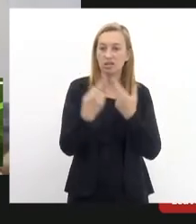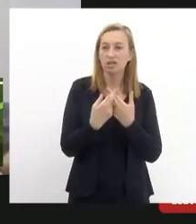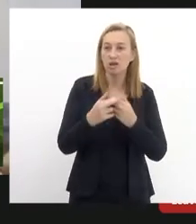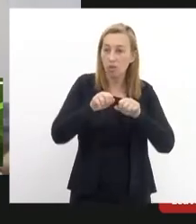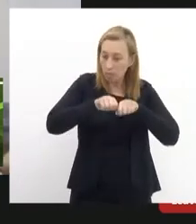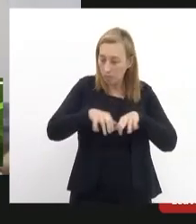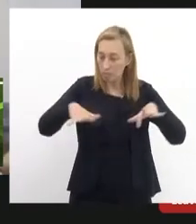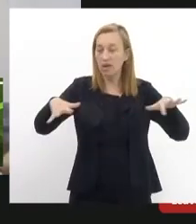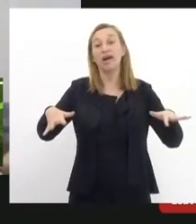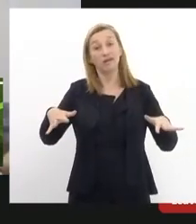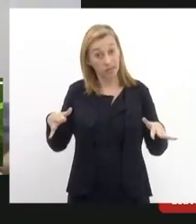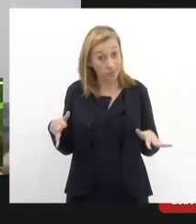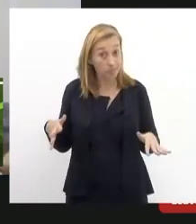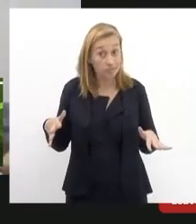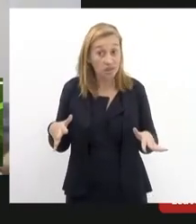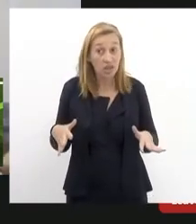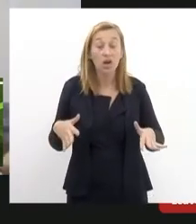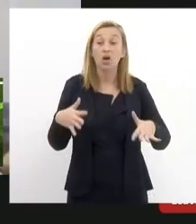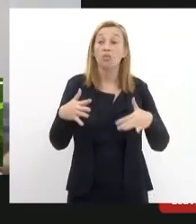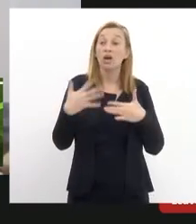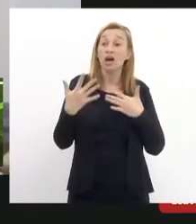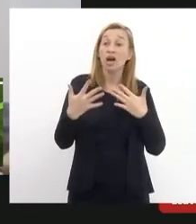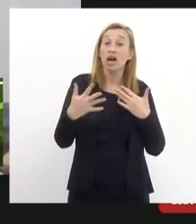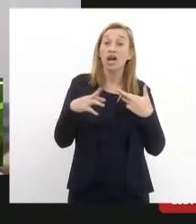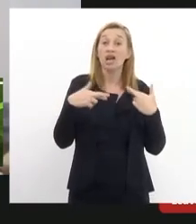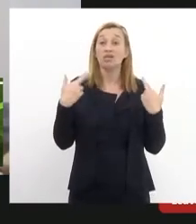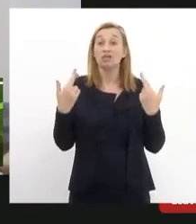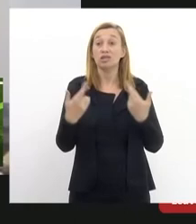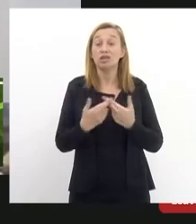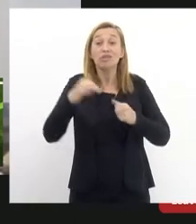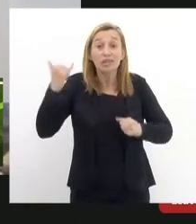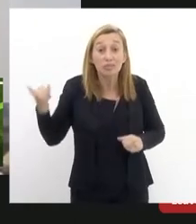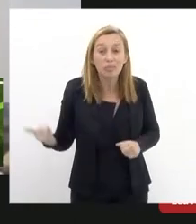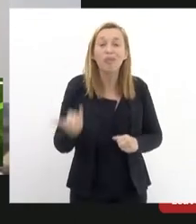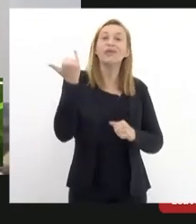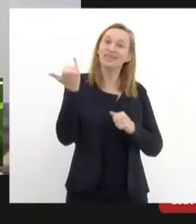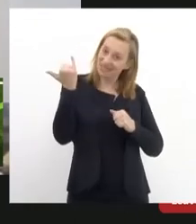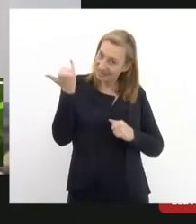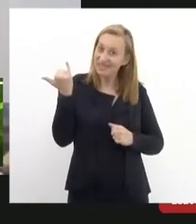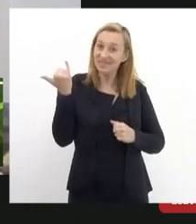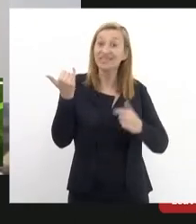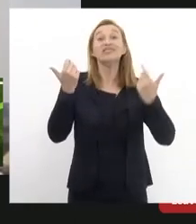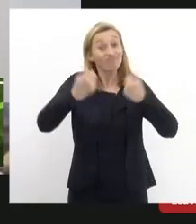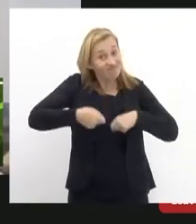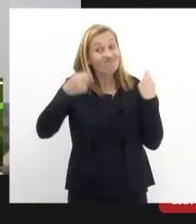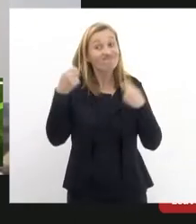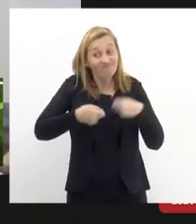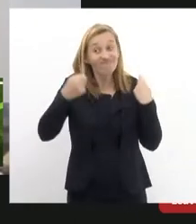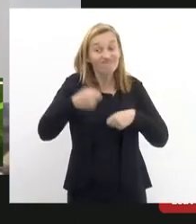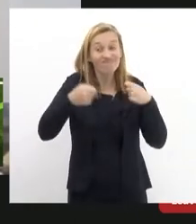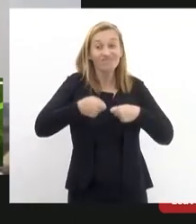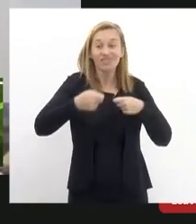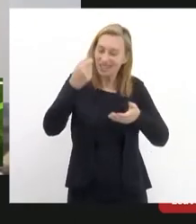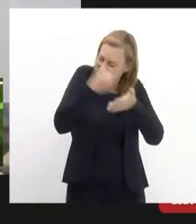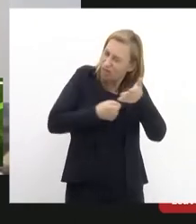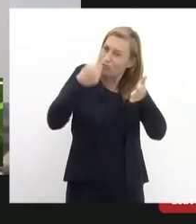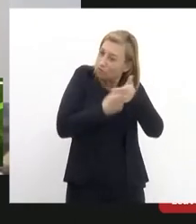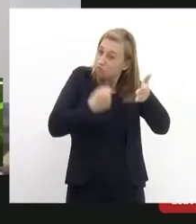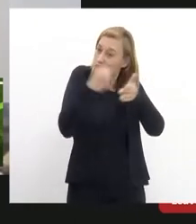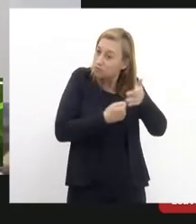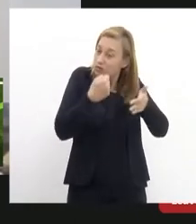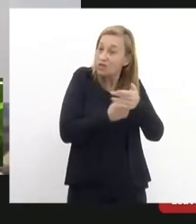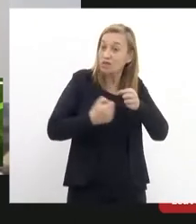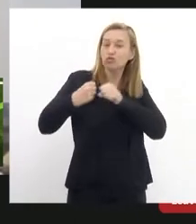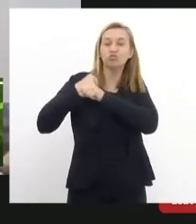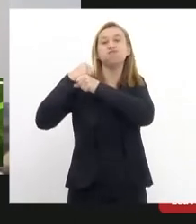ampliada uma audiência muito importante muito necessária para essa luta que